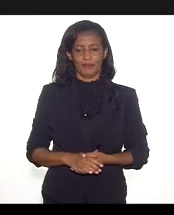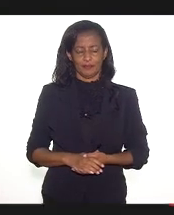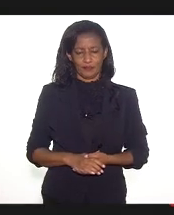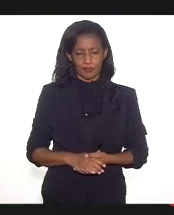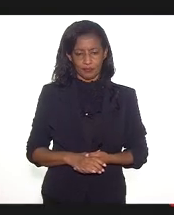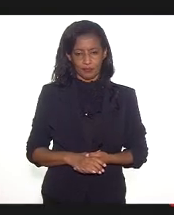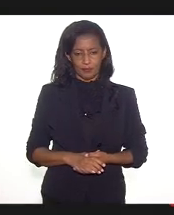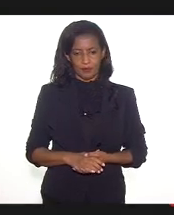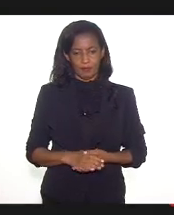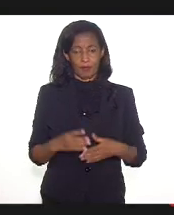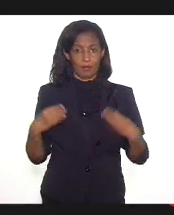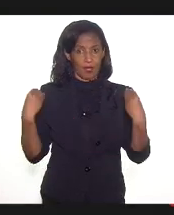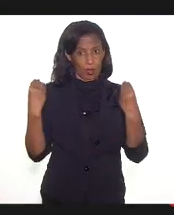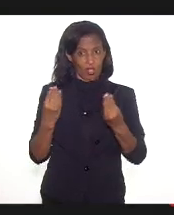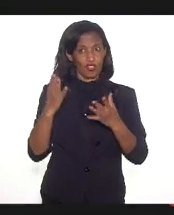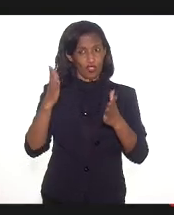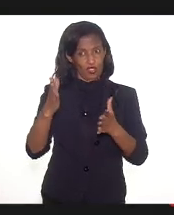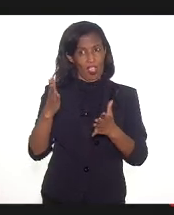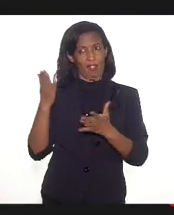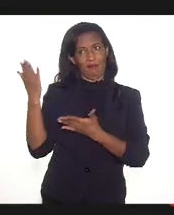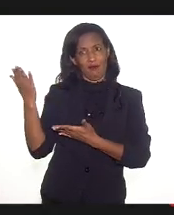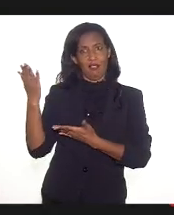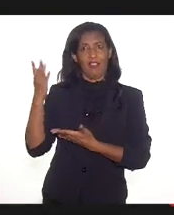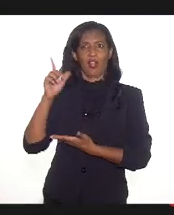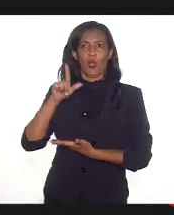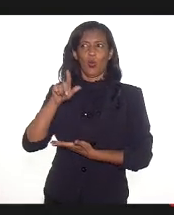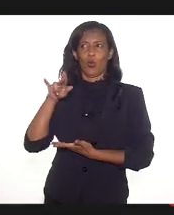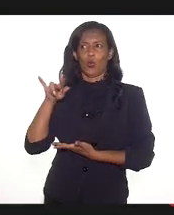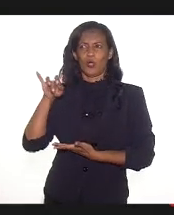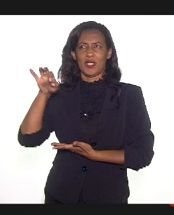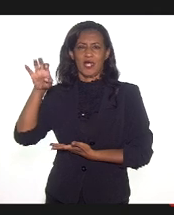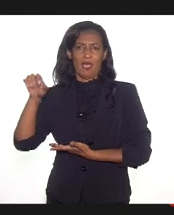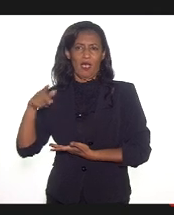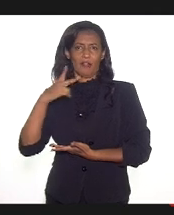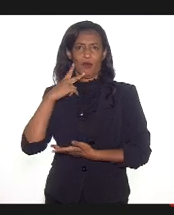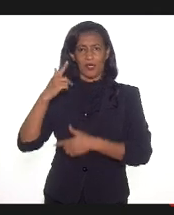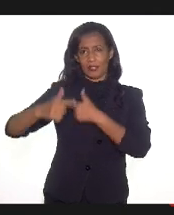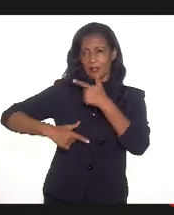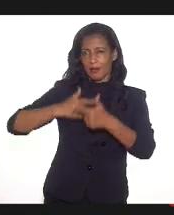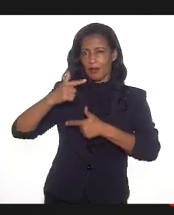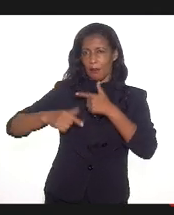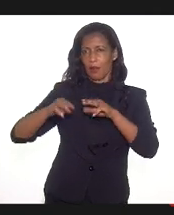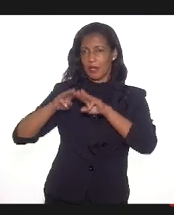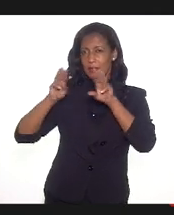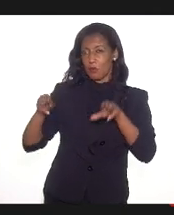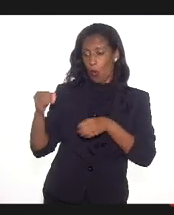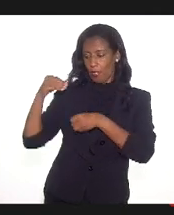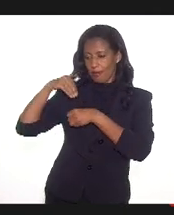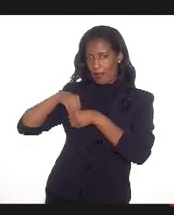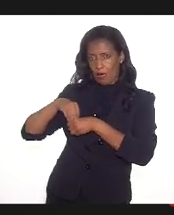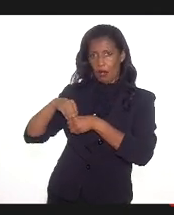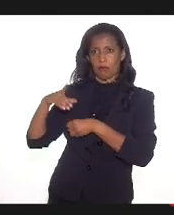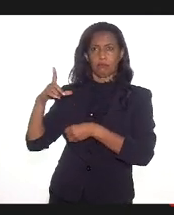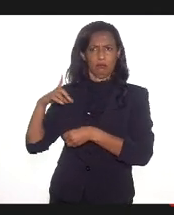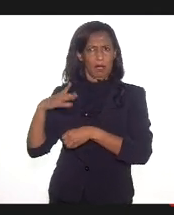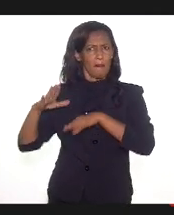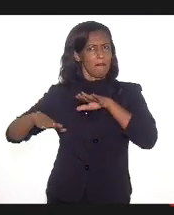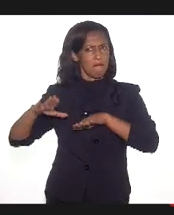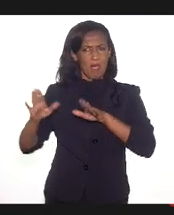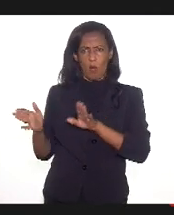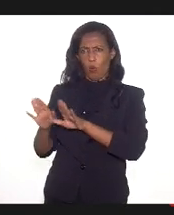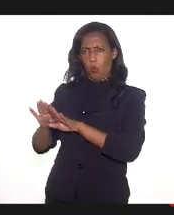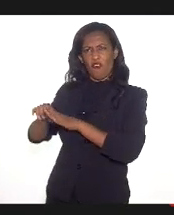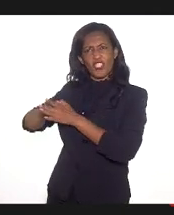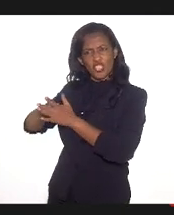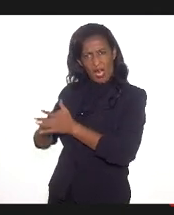nossa amiga Luciene, esse trabalho que os museus realizam internamente, mesmo fechados